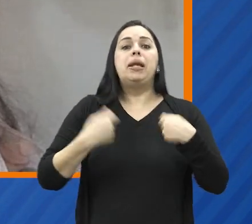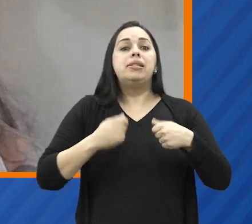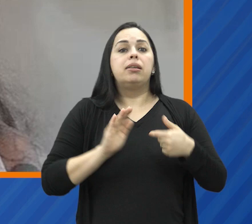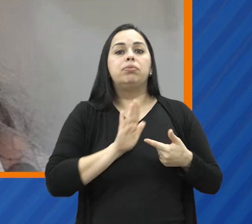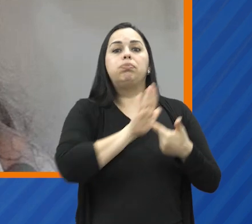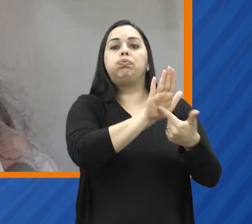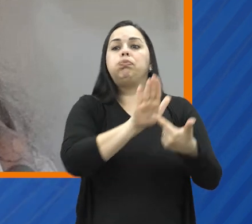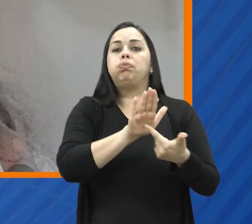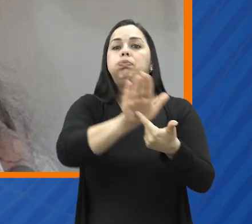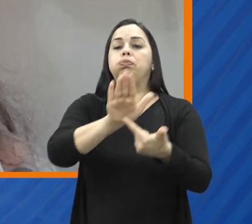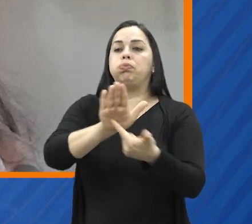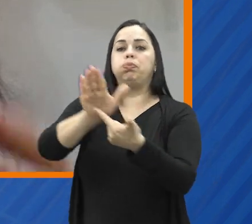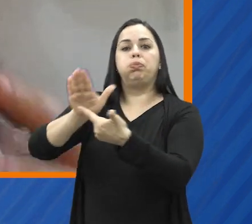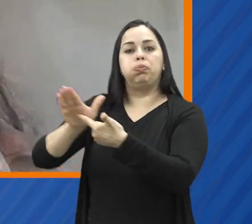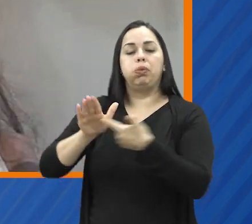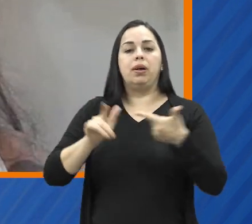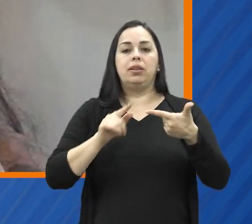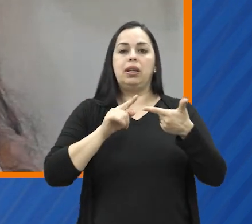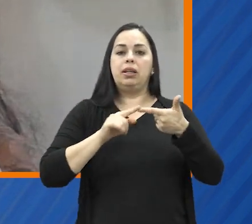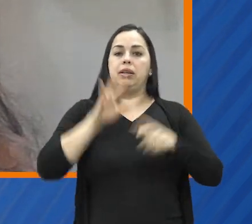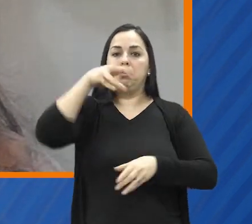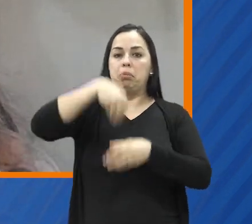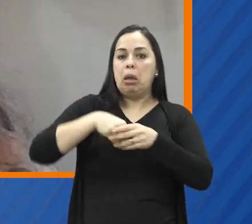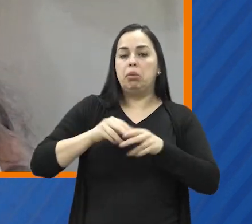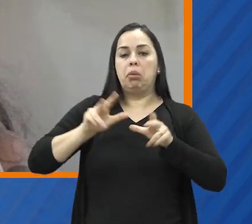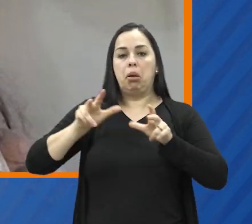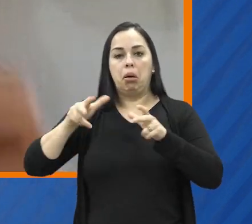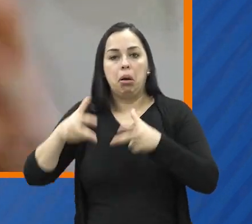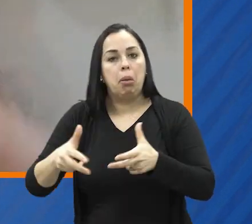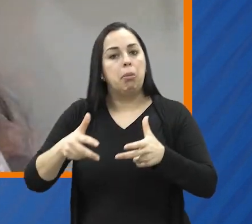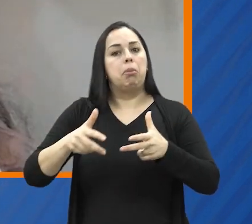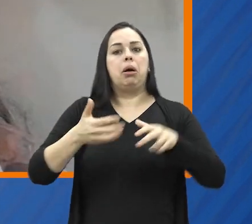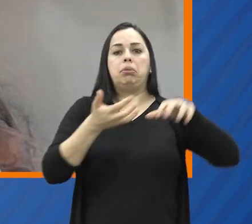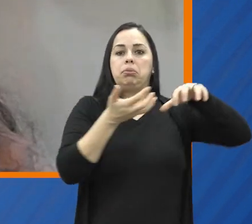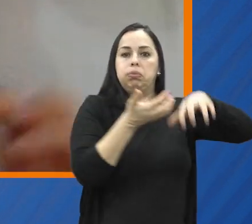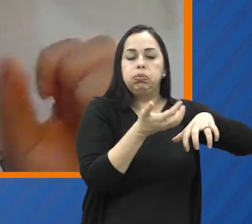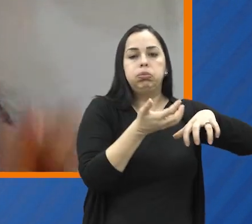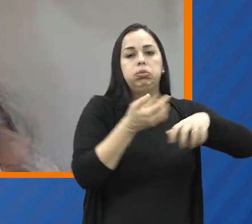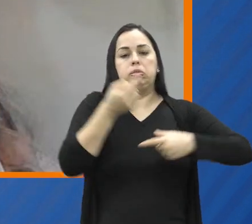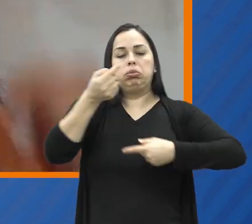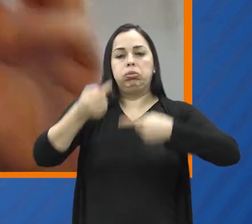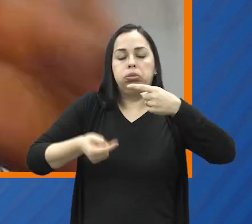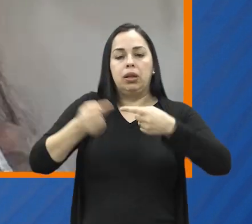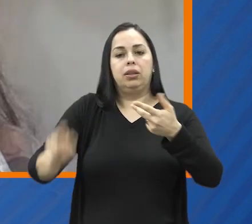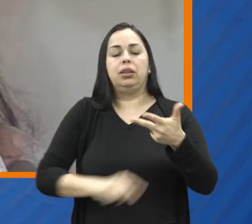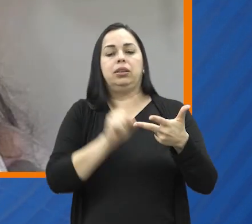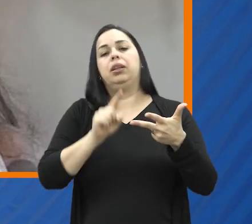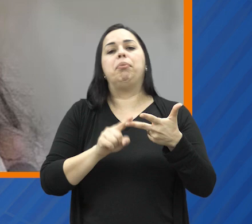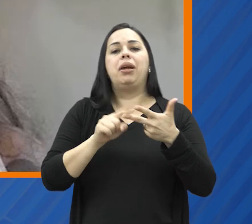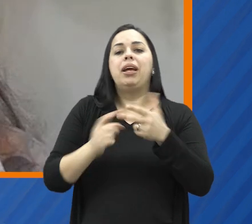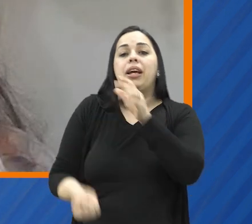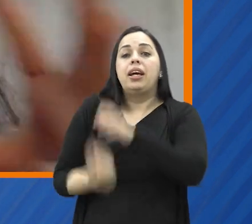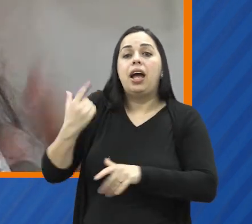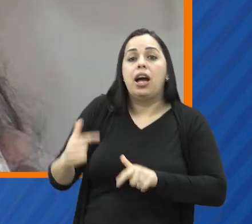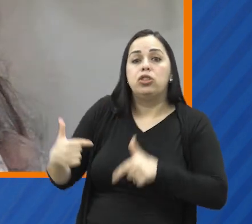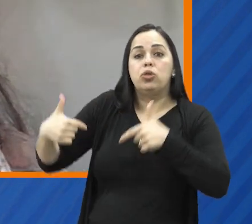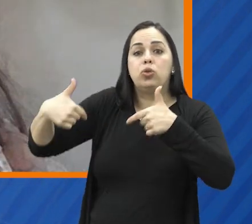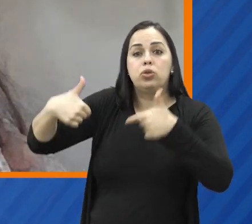espaços que a gente precisa trazer esse tema, espaços parlamentares, espaços relacionados com